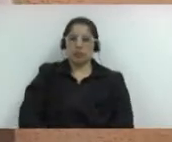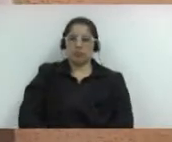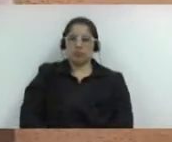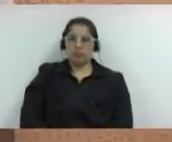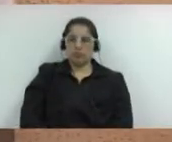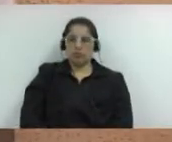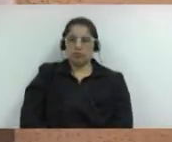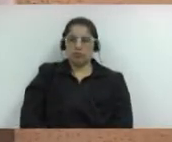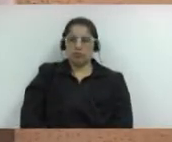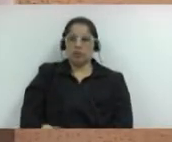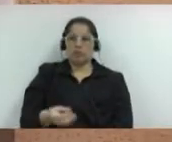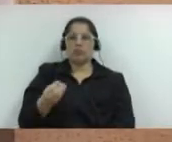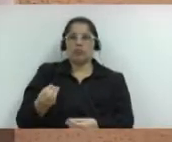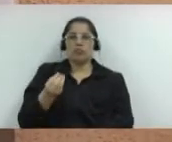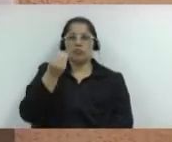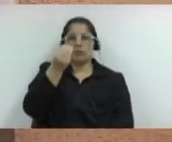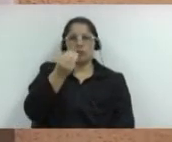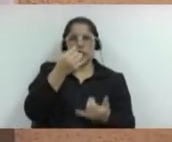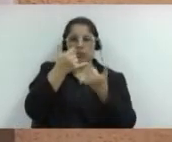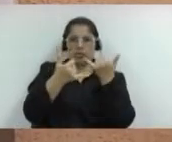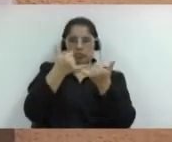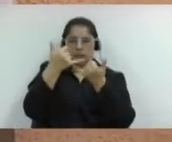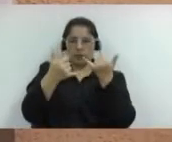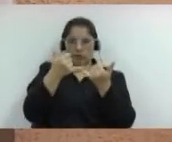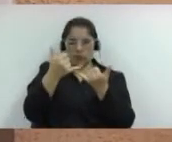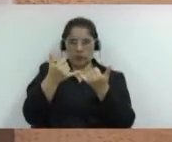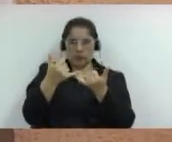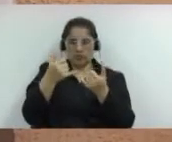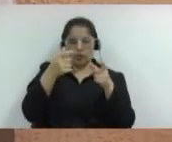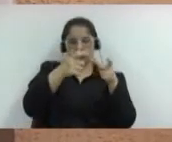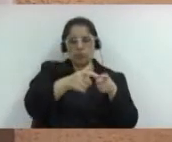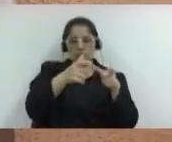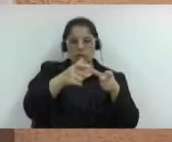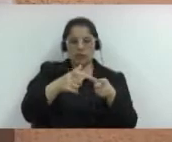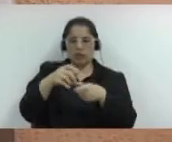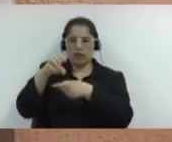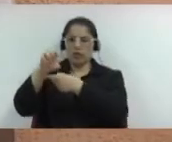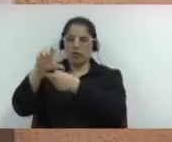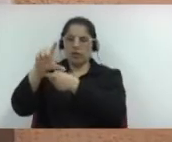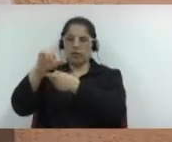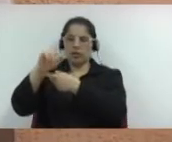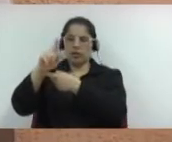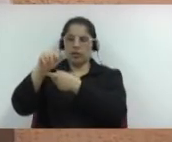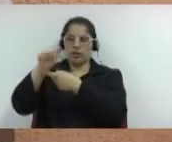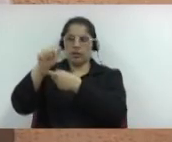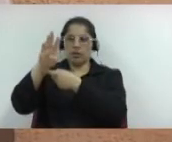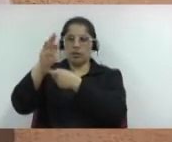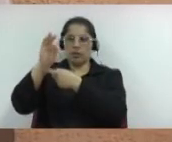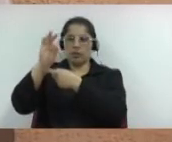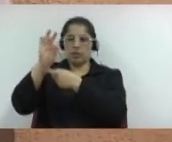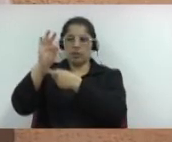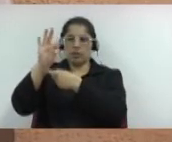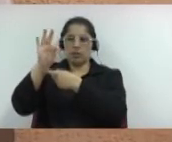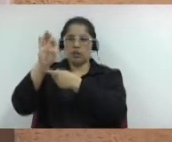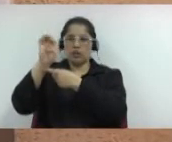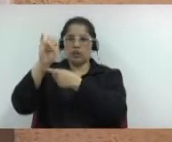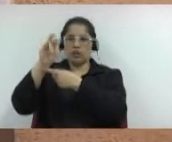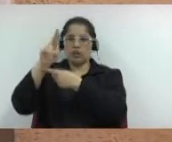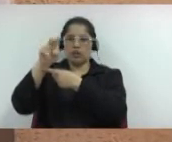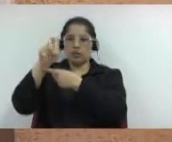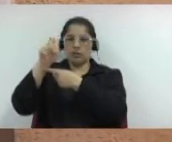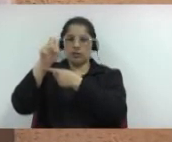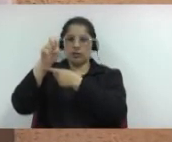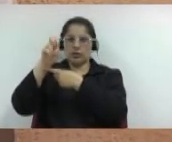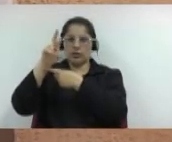A doação de brinquedos para Elizabeth Teixeira não é somente um ato de solidariedade. Através da feira,